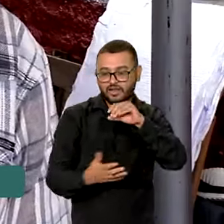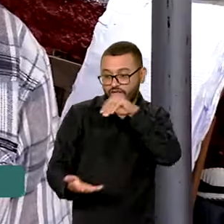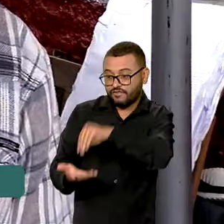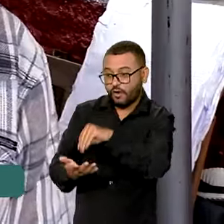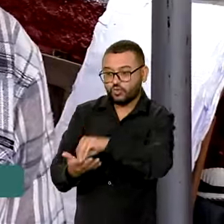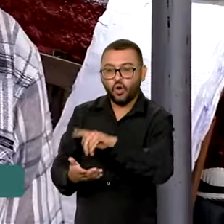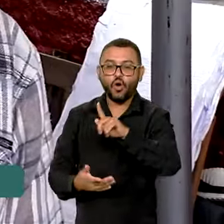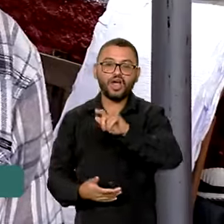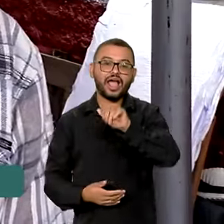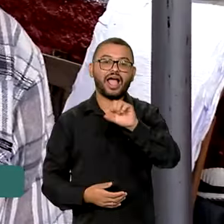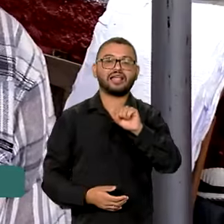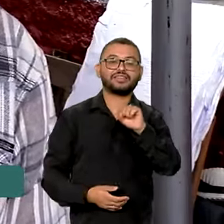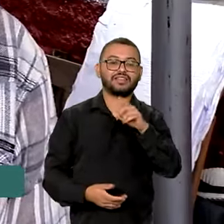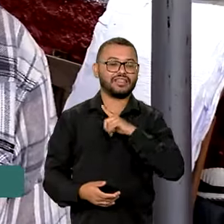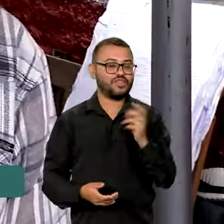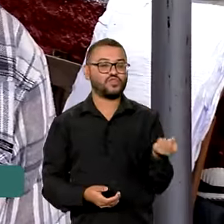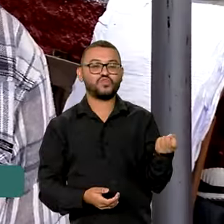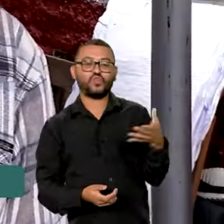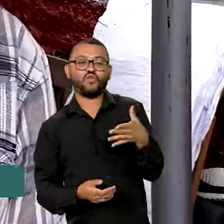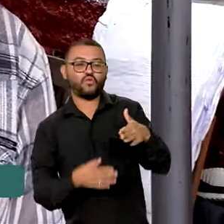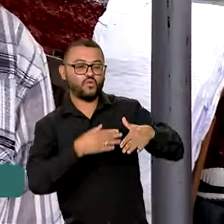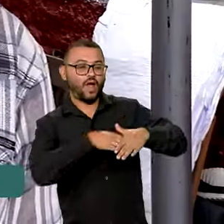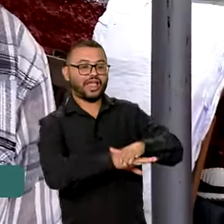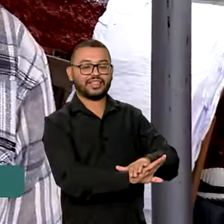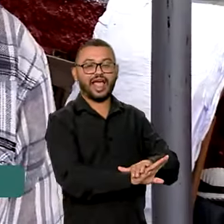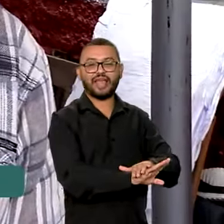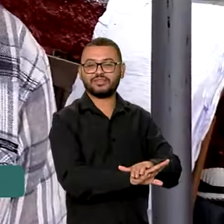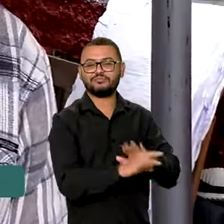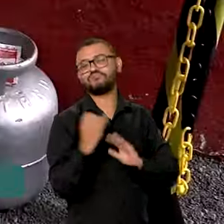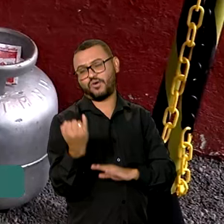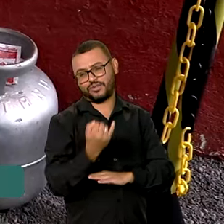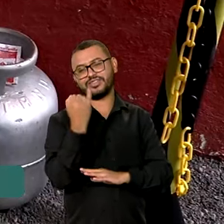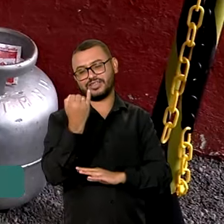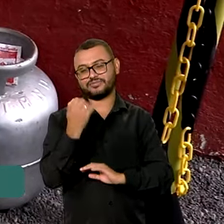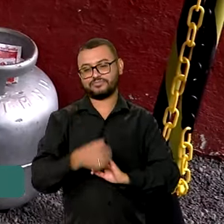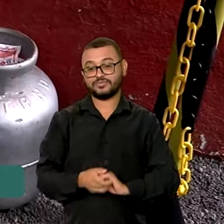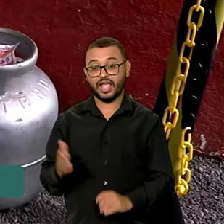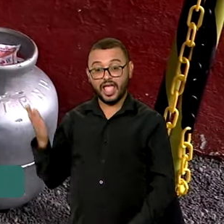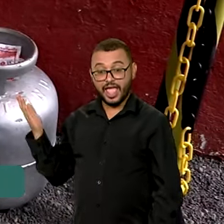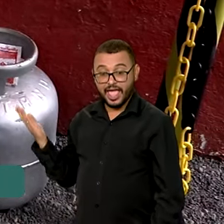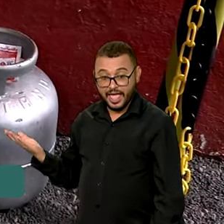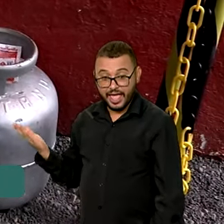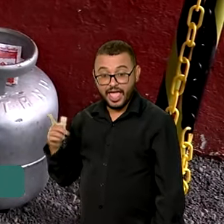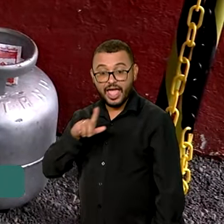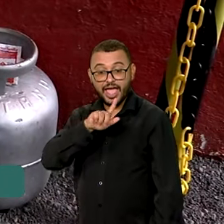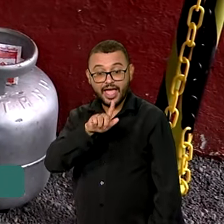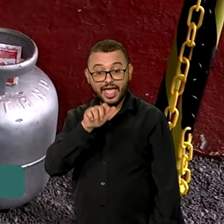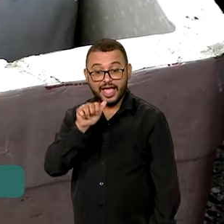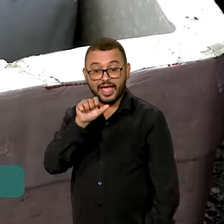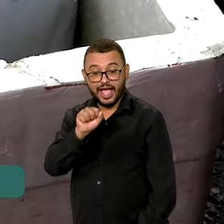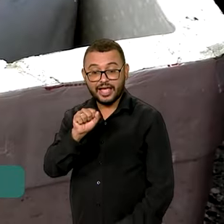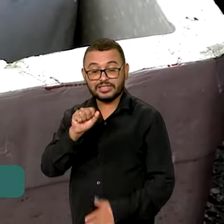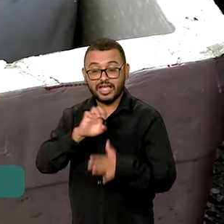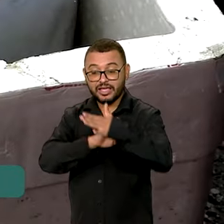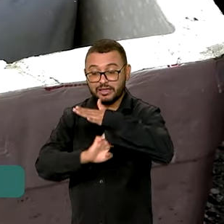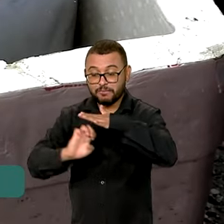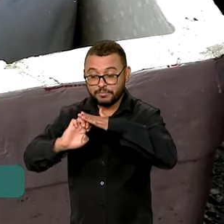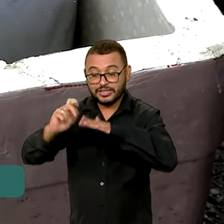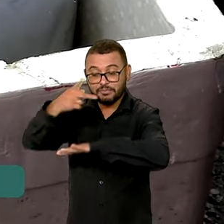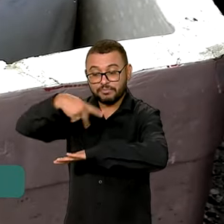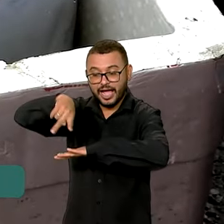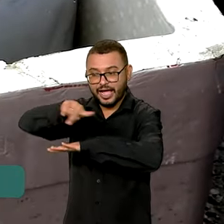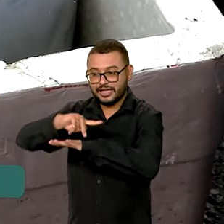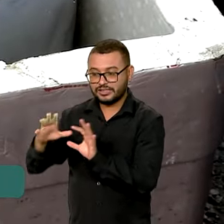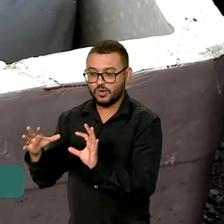gás aqui, a gente está com o estoque abastecido, é de extrema importância. O gás será fornecido por empresas de todo o país,